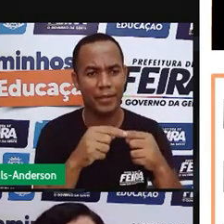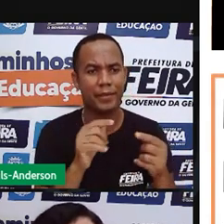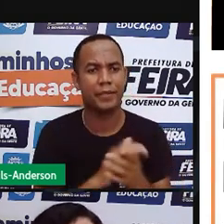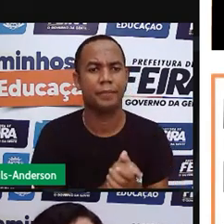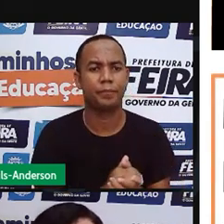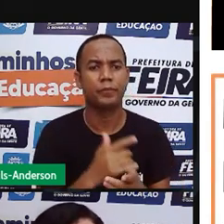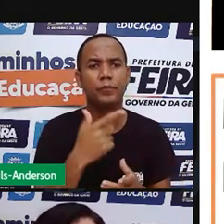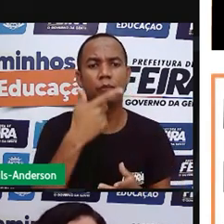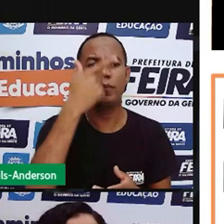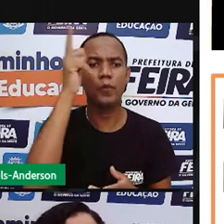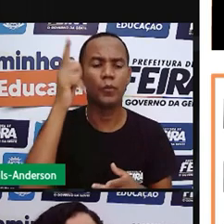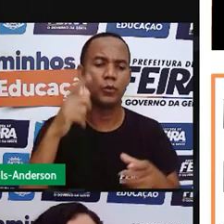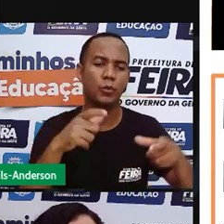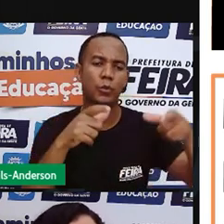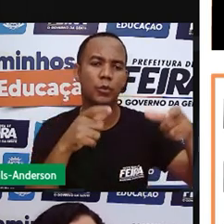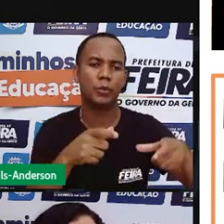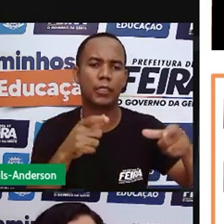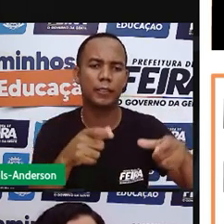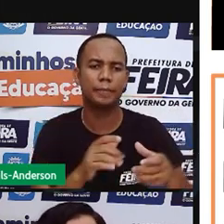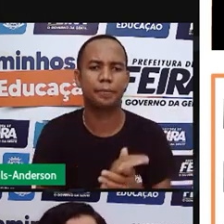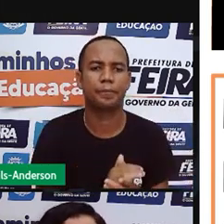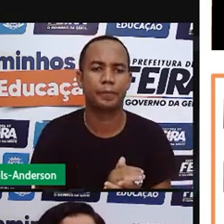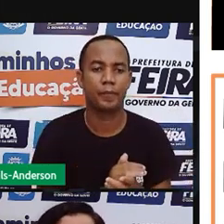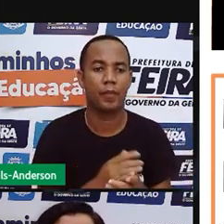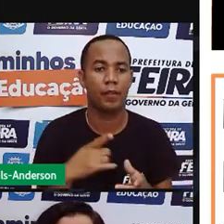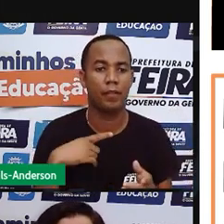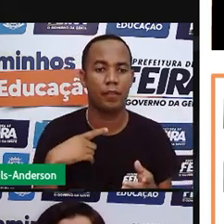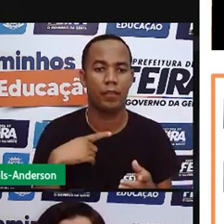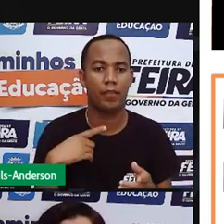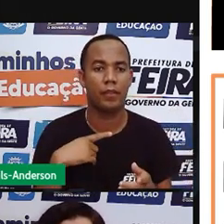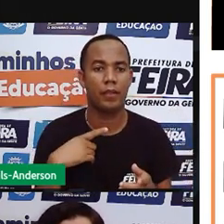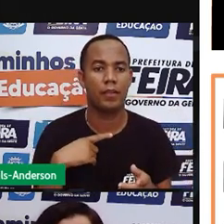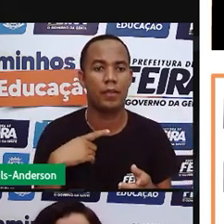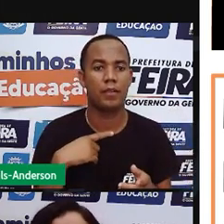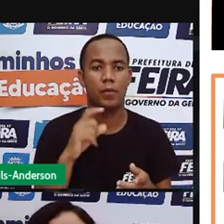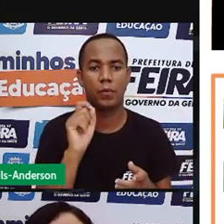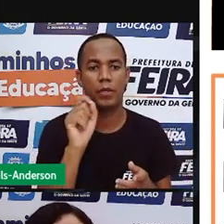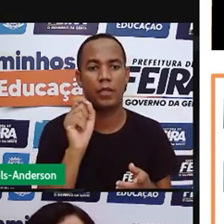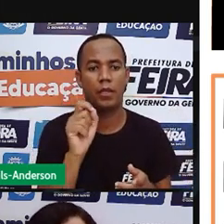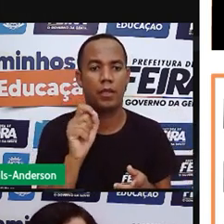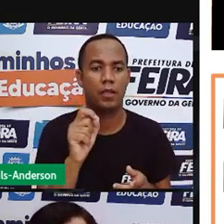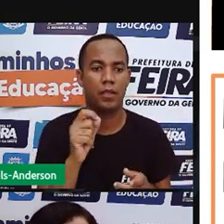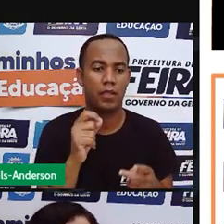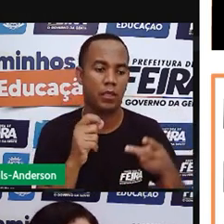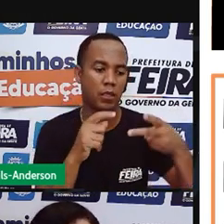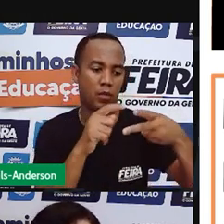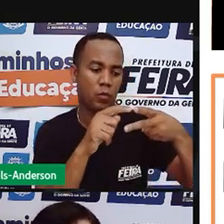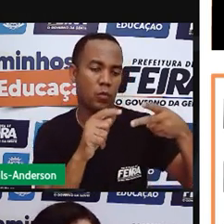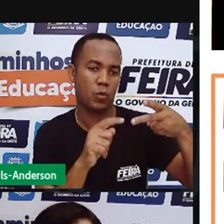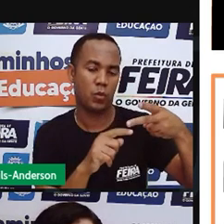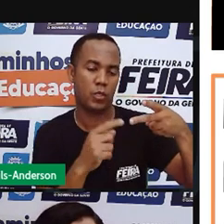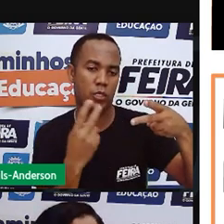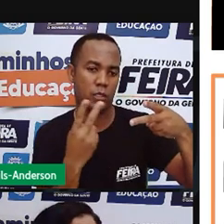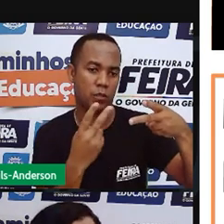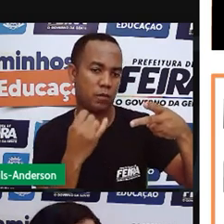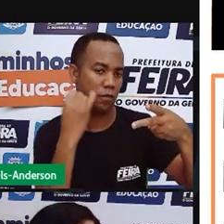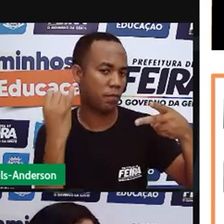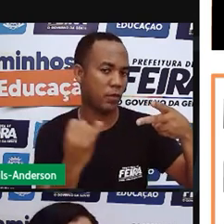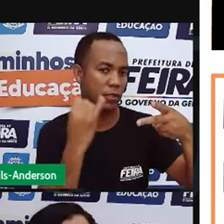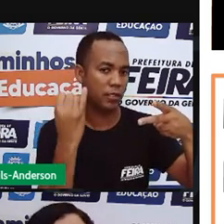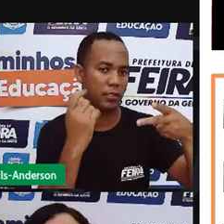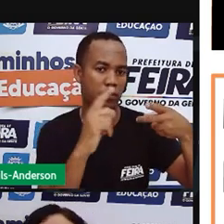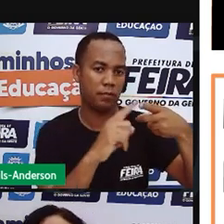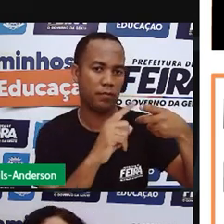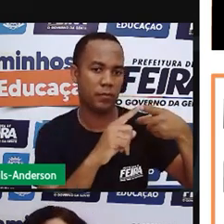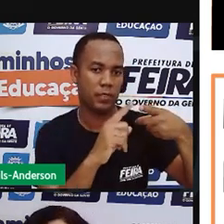outro lugar, que é a indústria. A pecuária tem dois objetivos principais. Um,